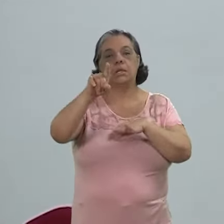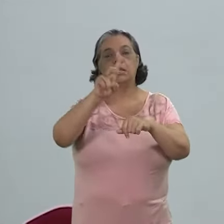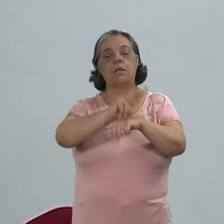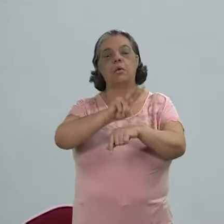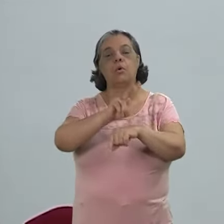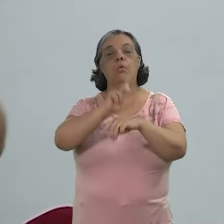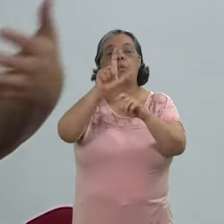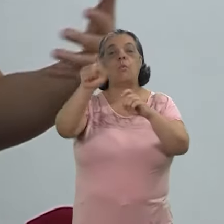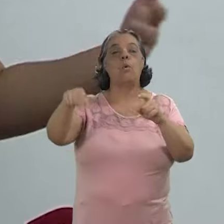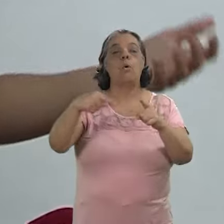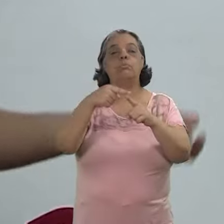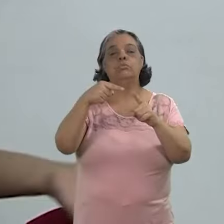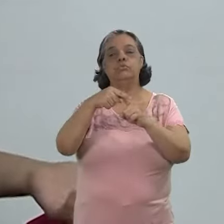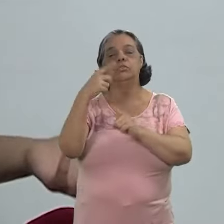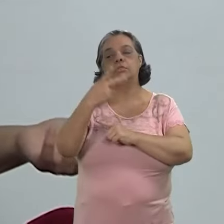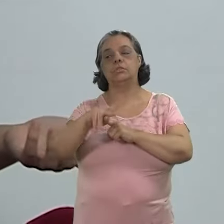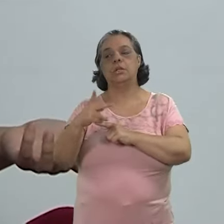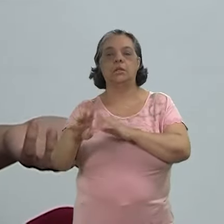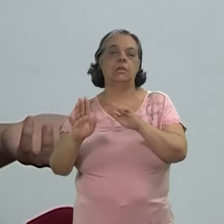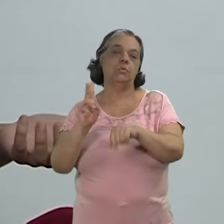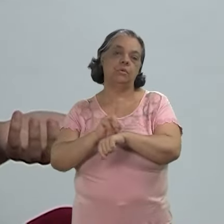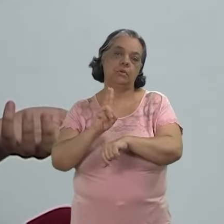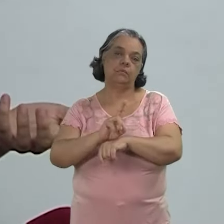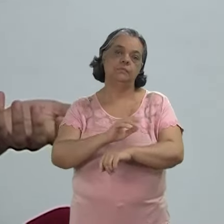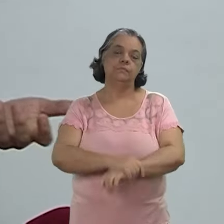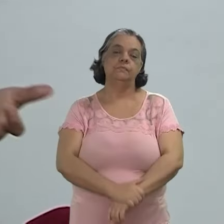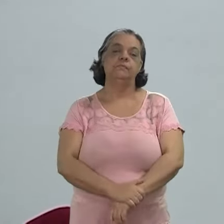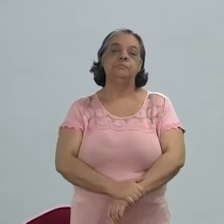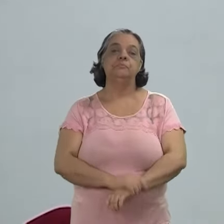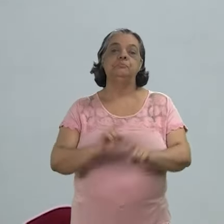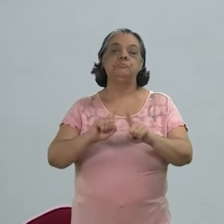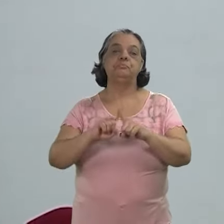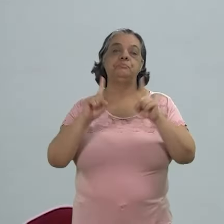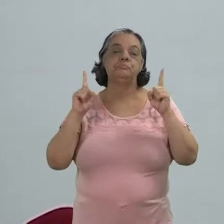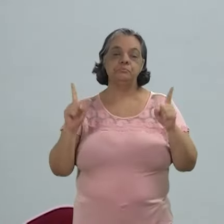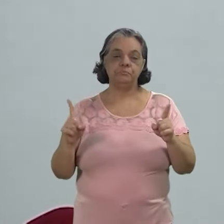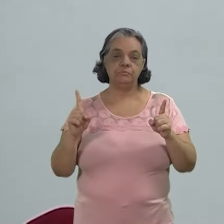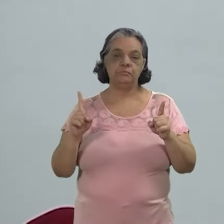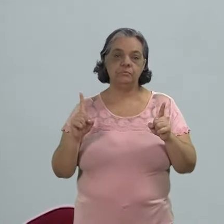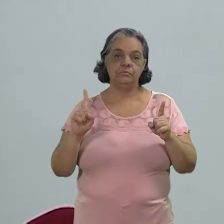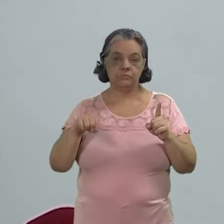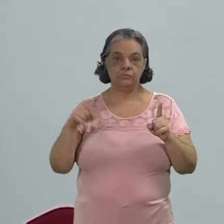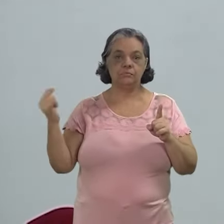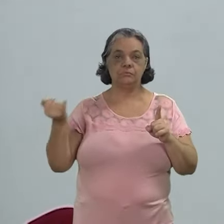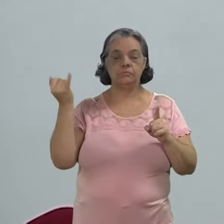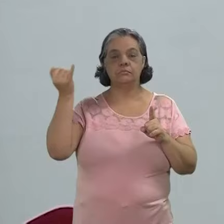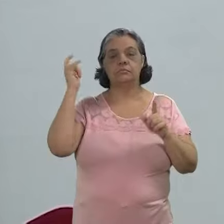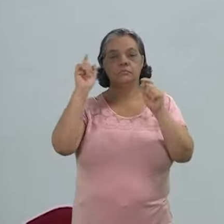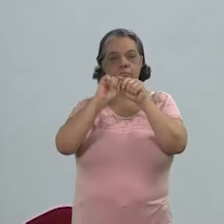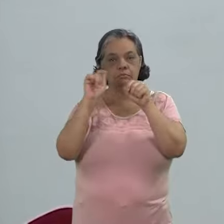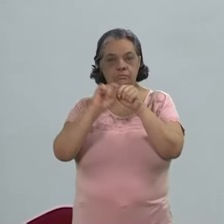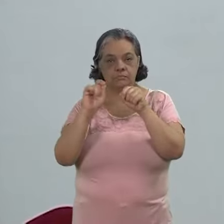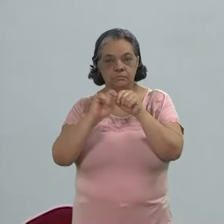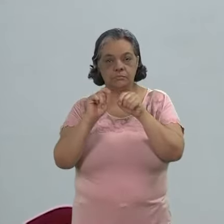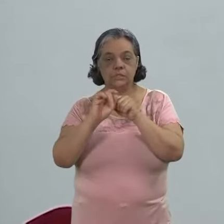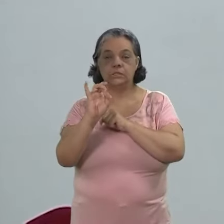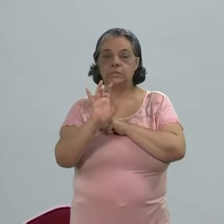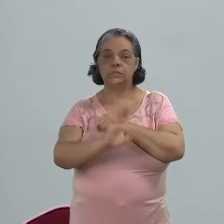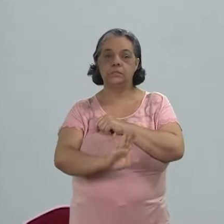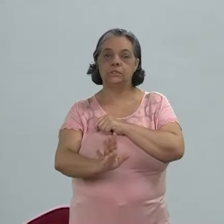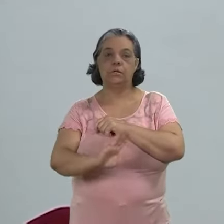de quem está preservando e qual o objetivo daquela preservação mas é importante que se faça